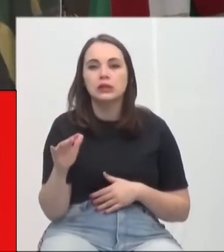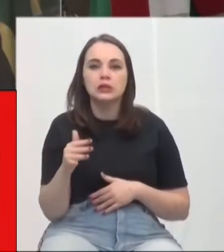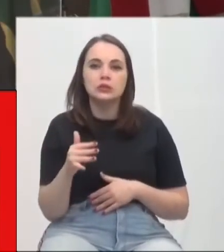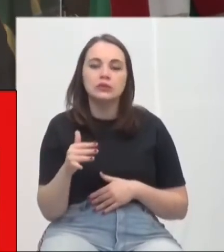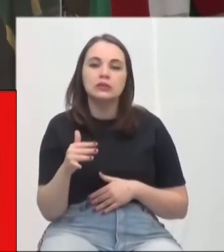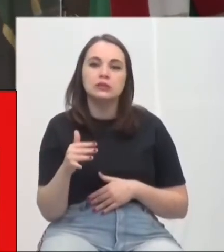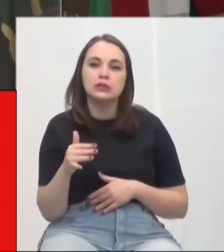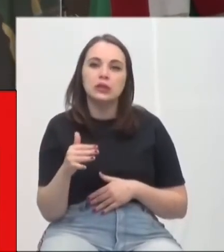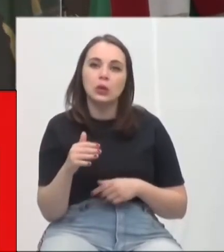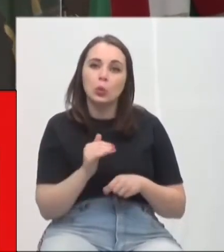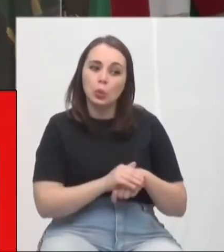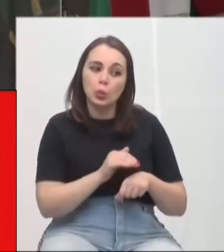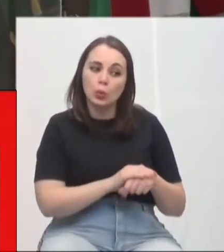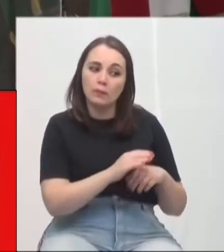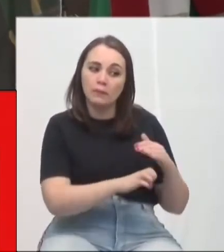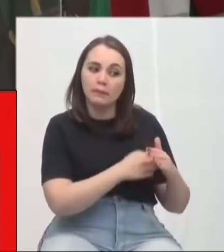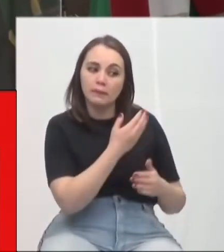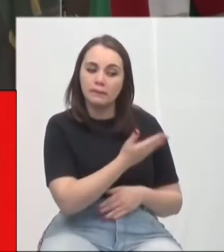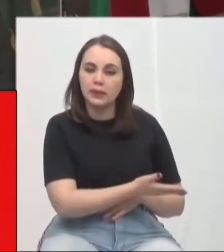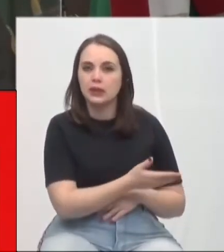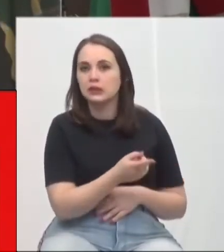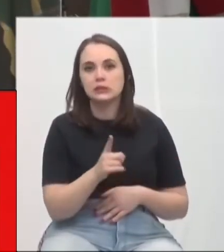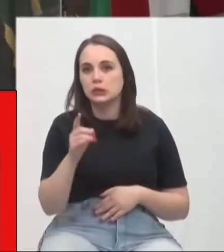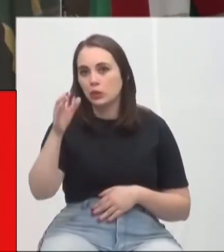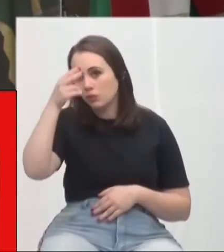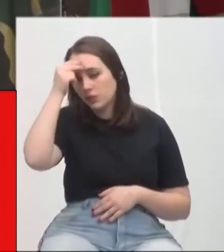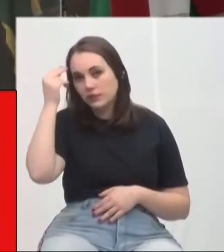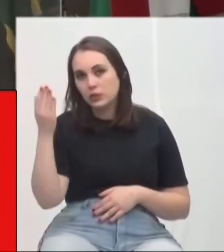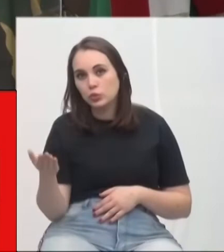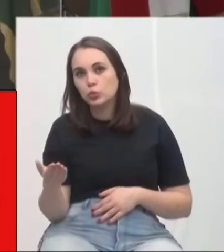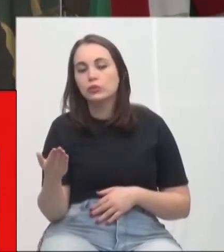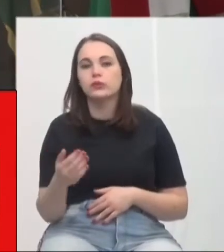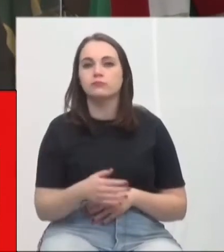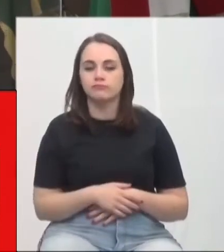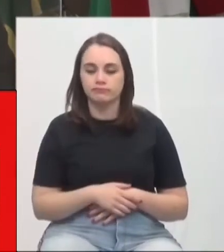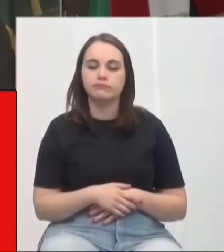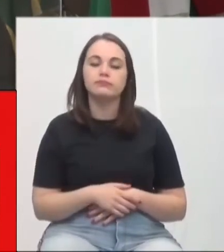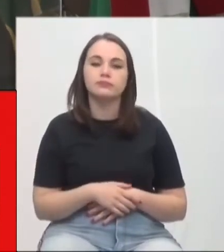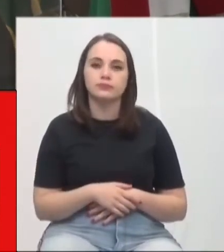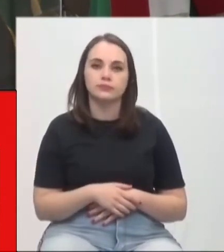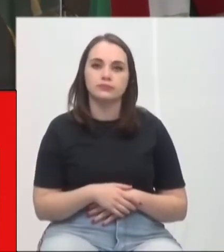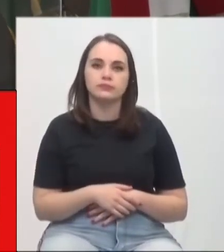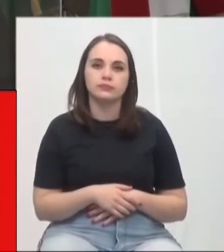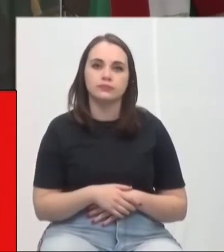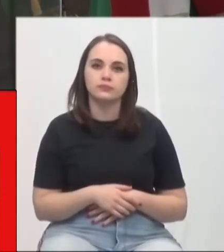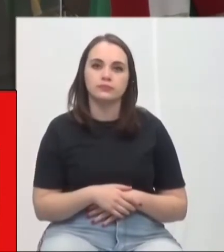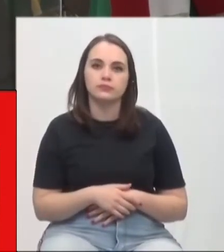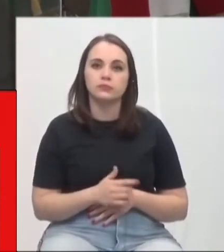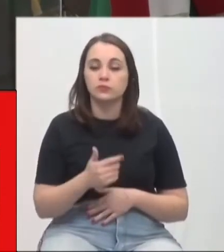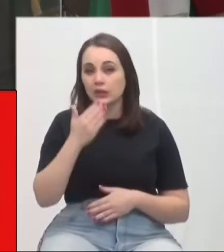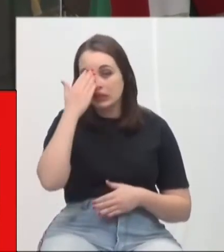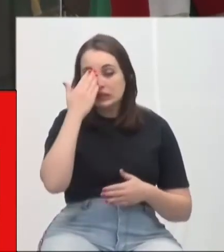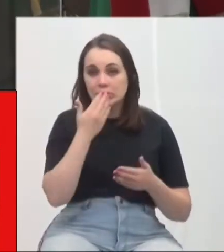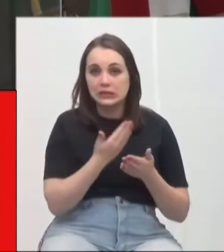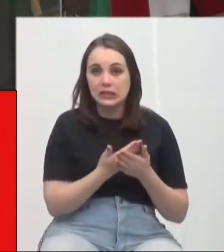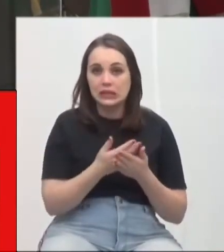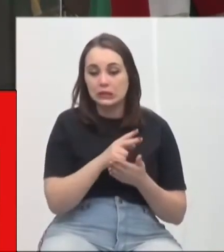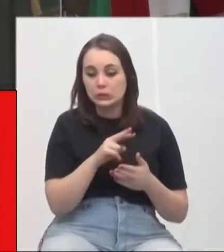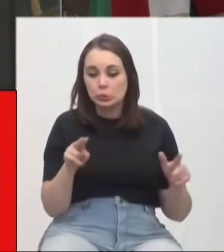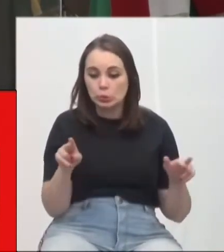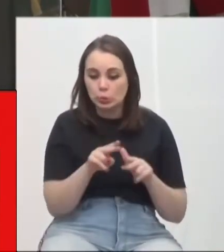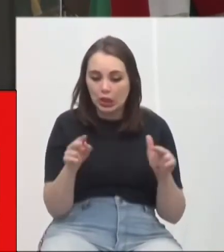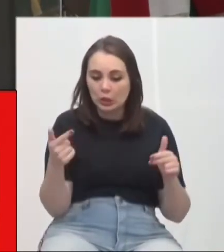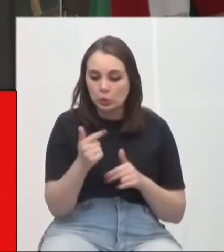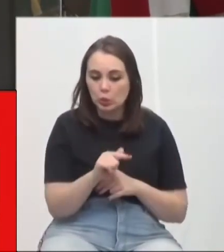o culpado pode ser a própria empresa, ou então que não há certeza sobre o pedido de reequilíbrio ou sobre a demora